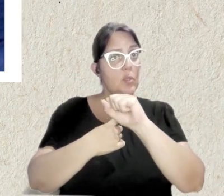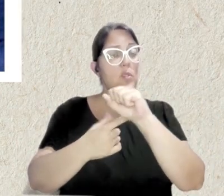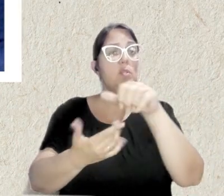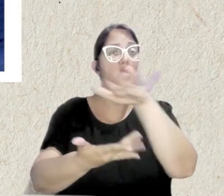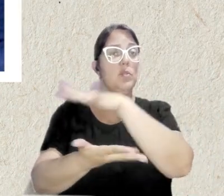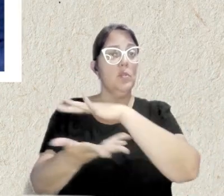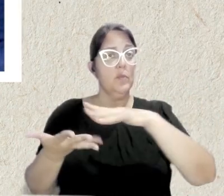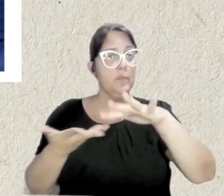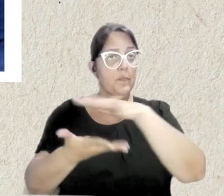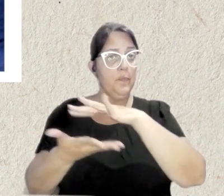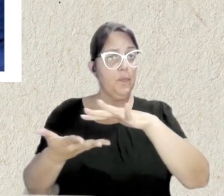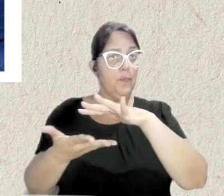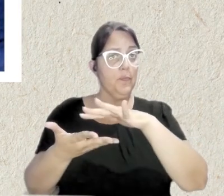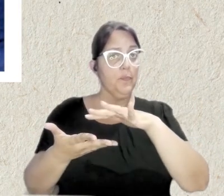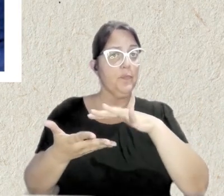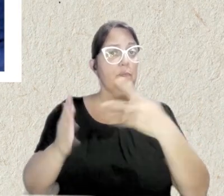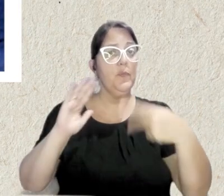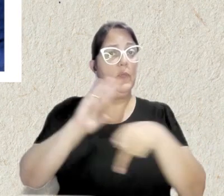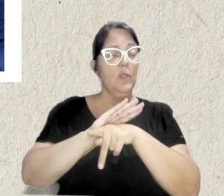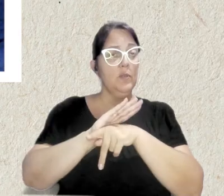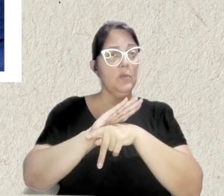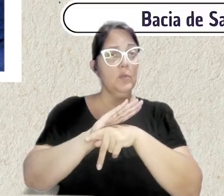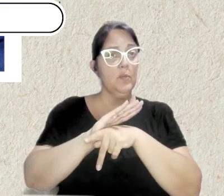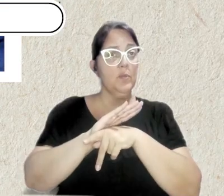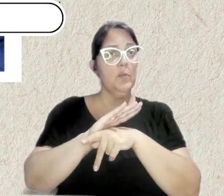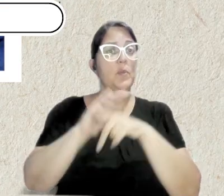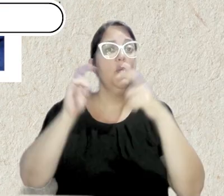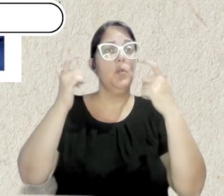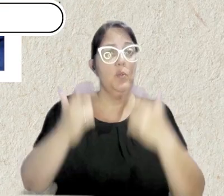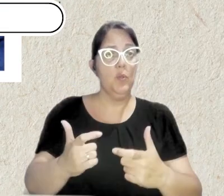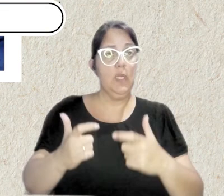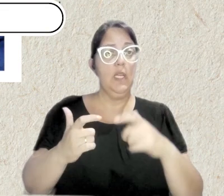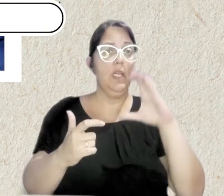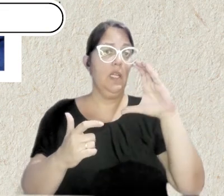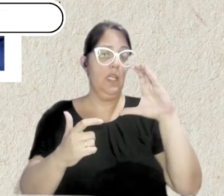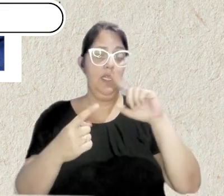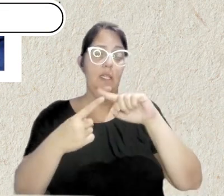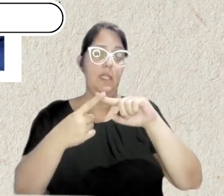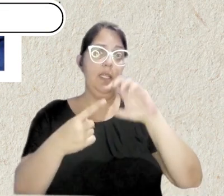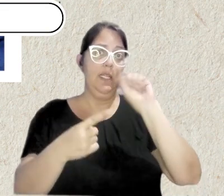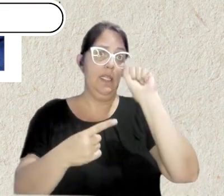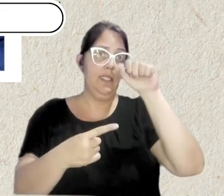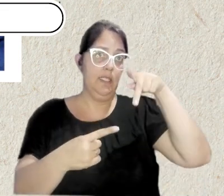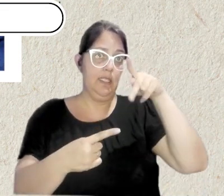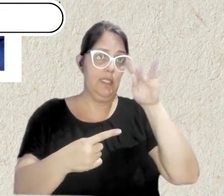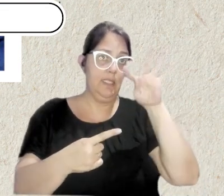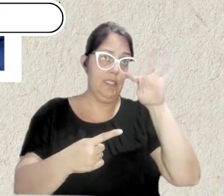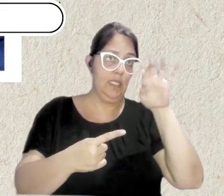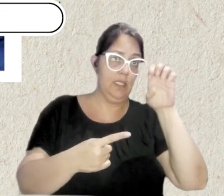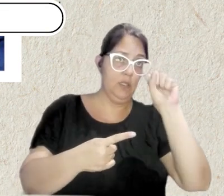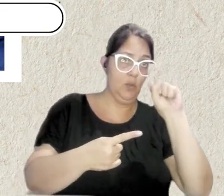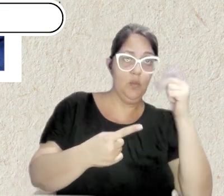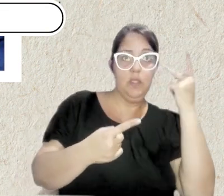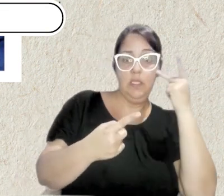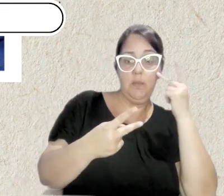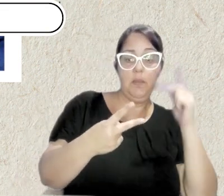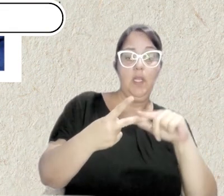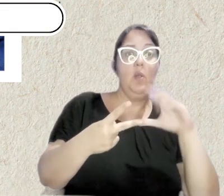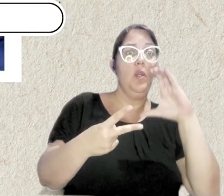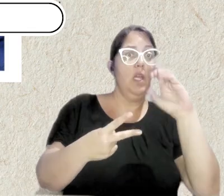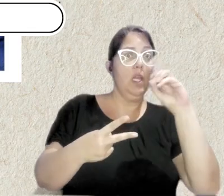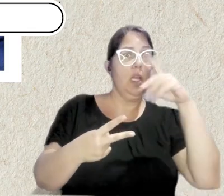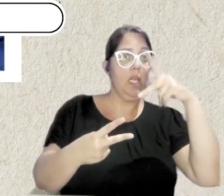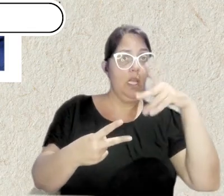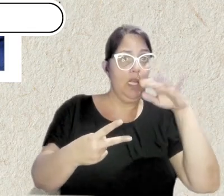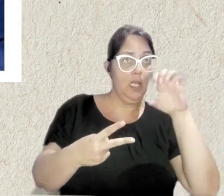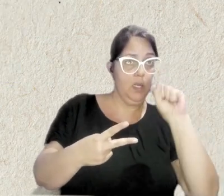produção de petróleo, situadas nas bacias de Santos, Campos e Espírito Santo. Nessas